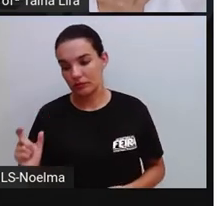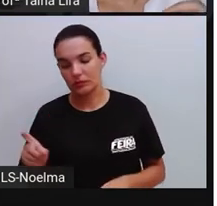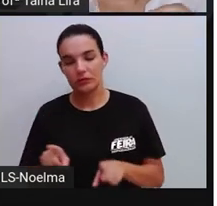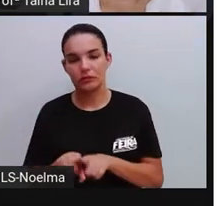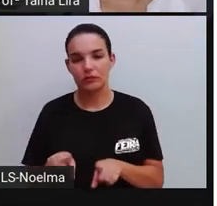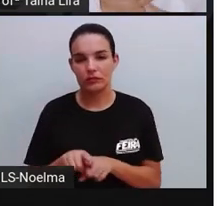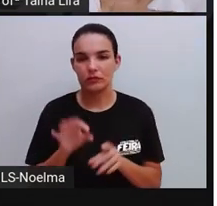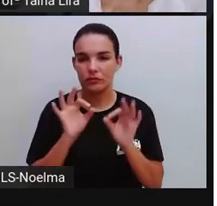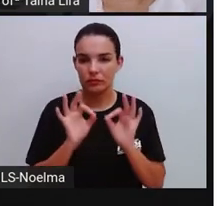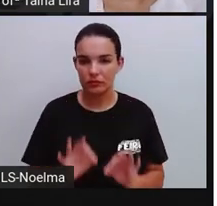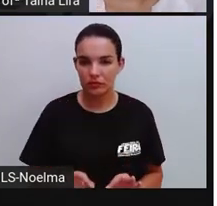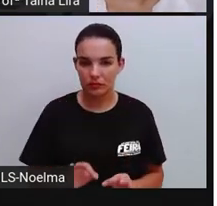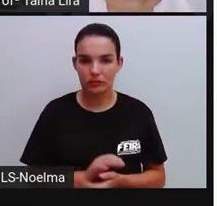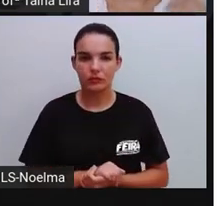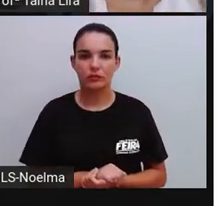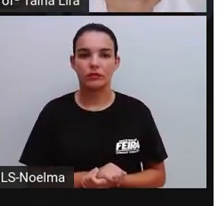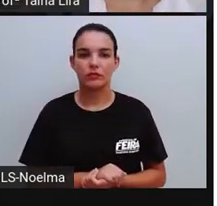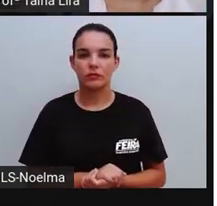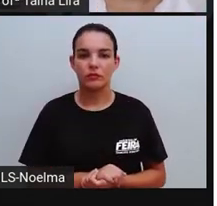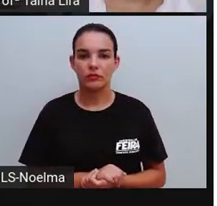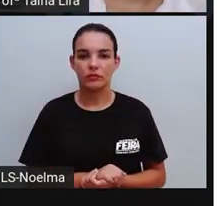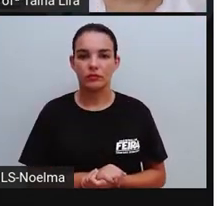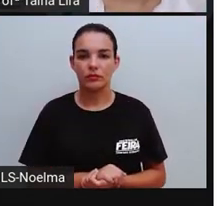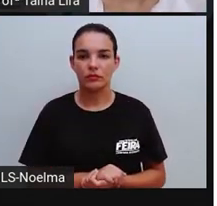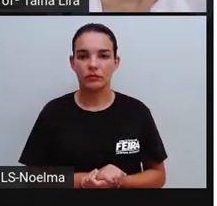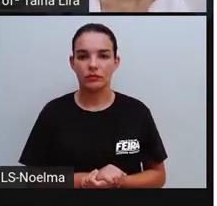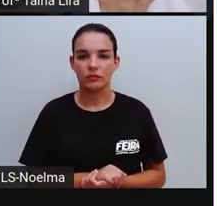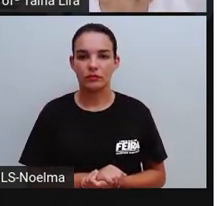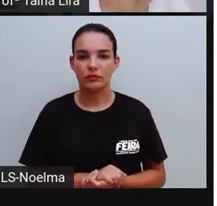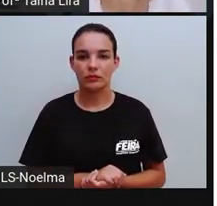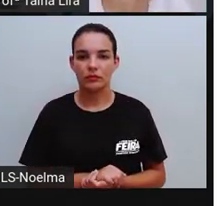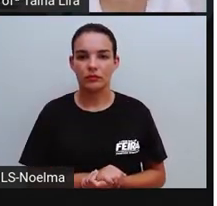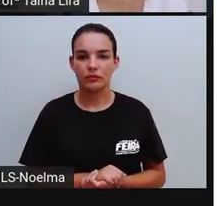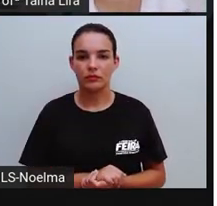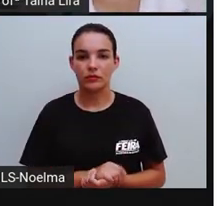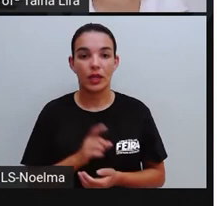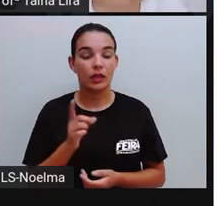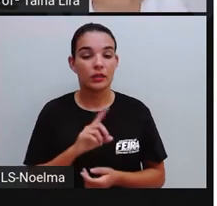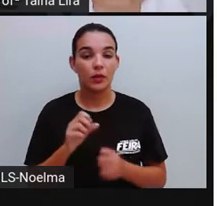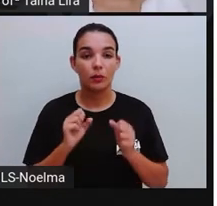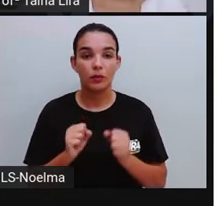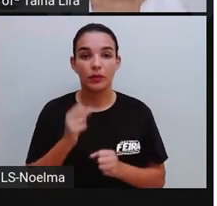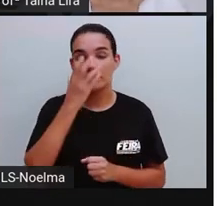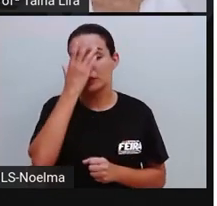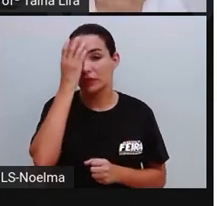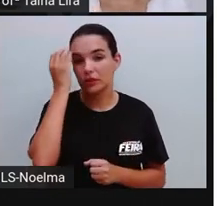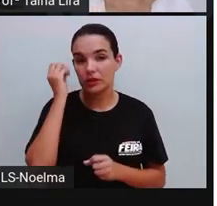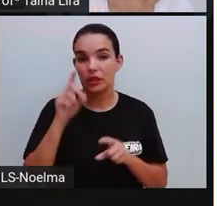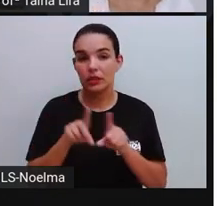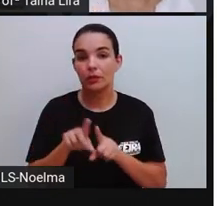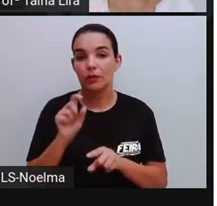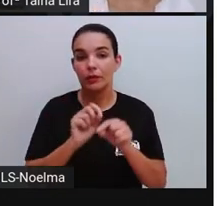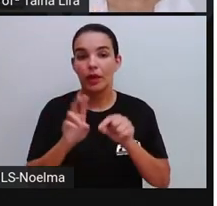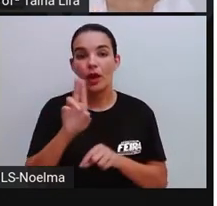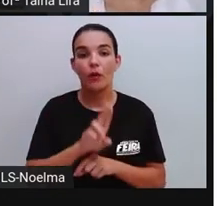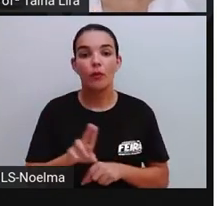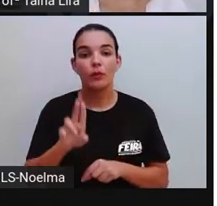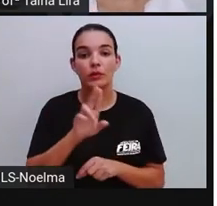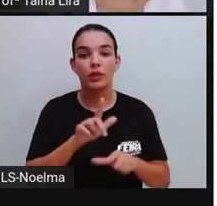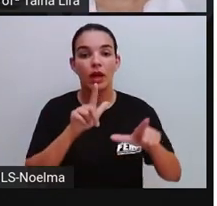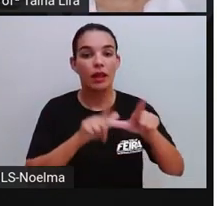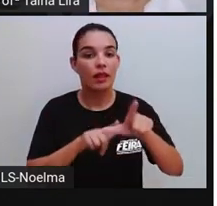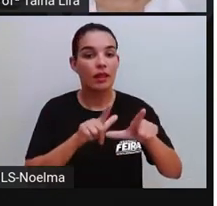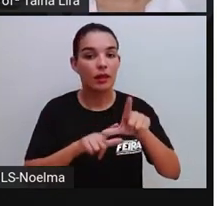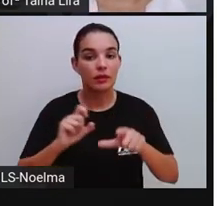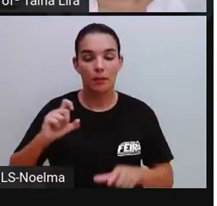tá? Colocar a pontuação adequada. Não esqueça também de utilizar corretamente